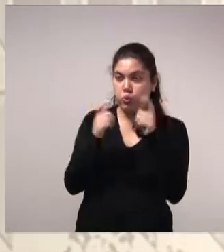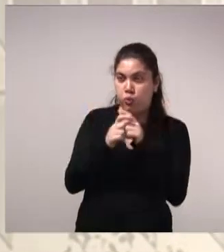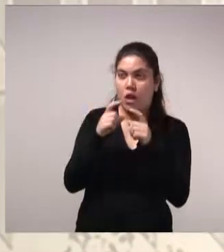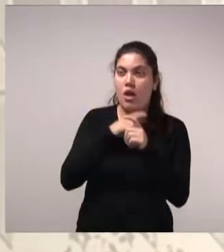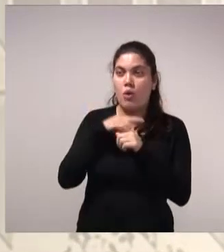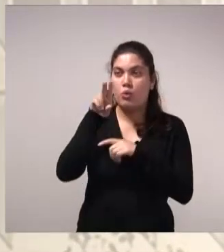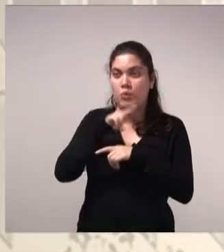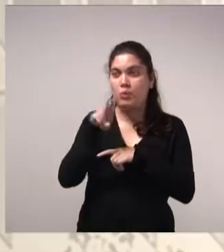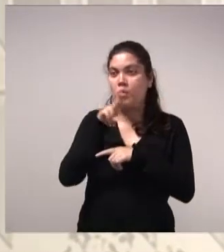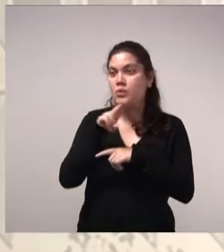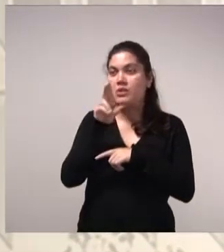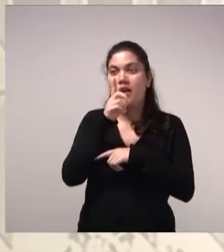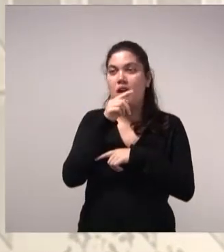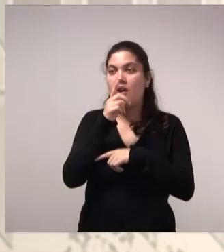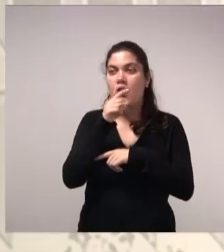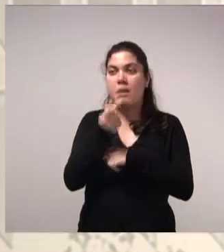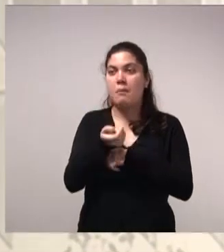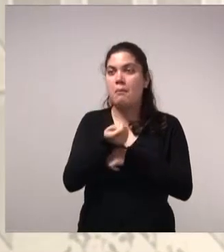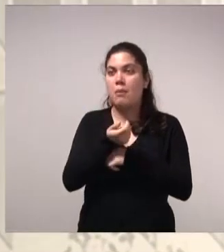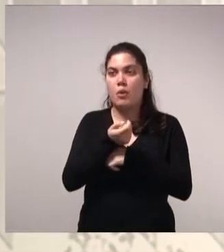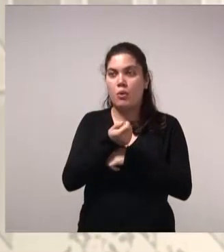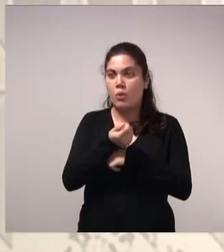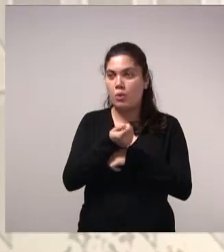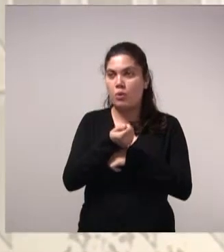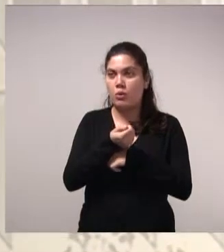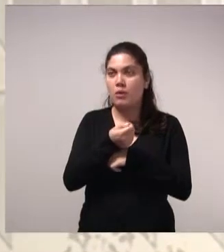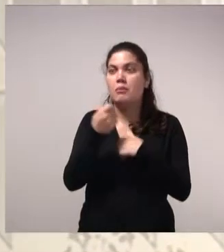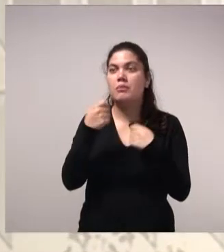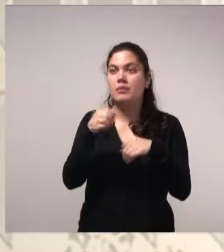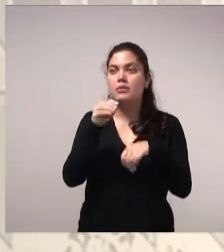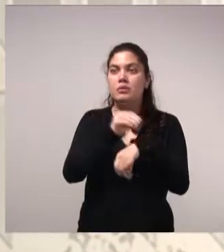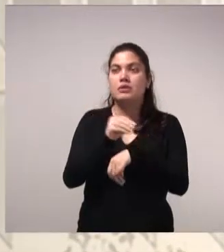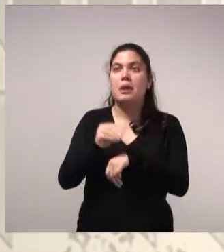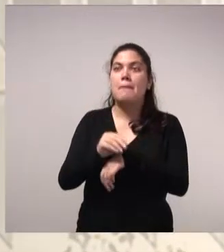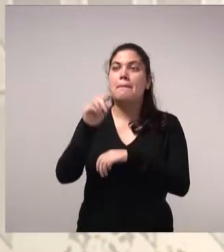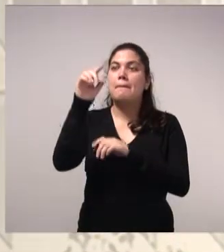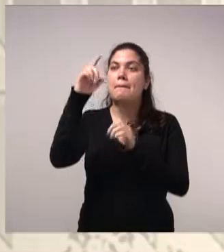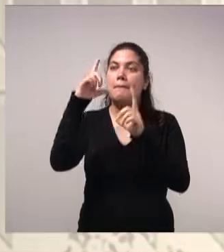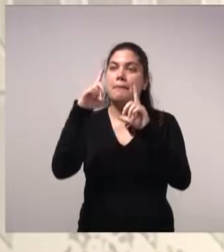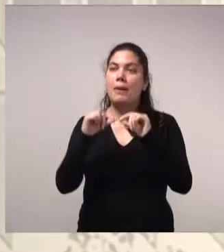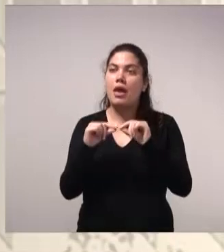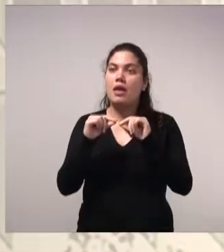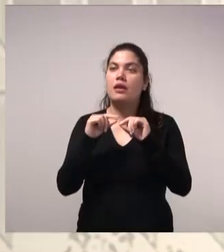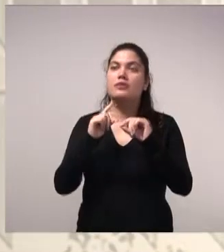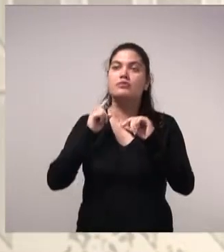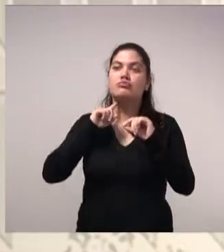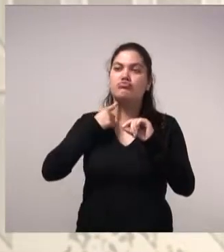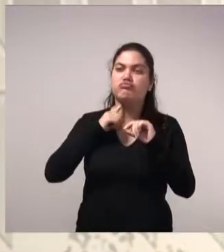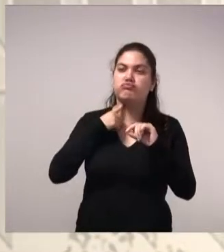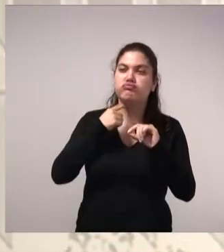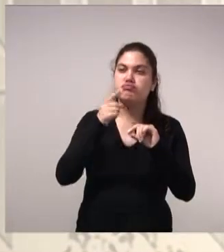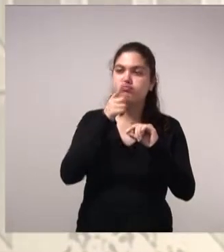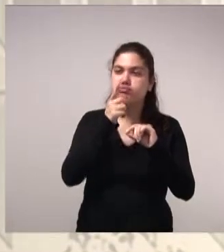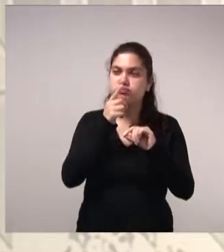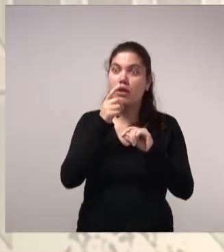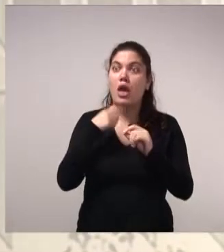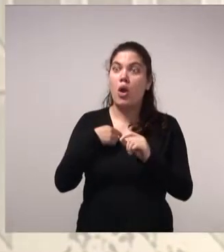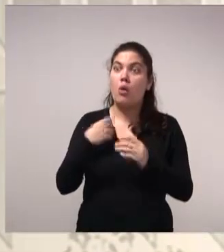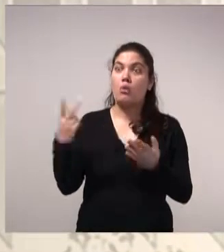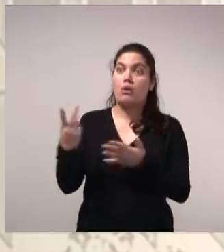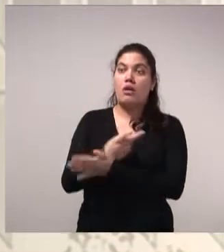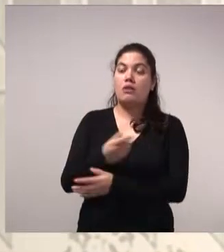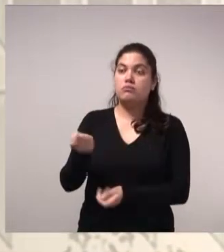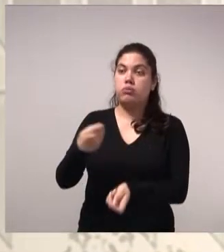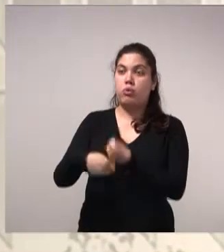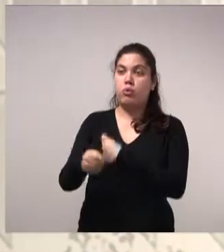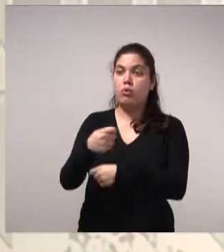água para tratar. Eu preciso tratar menos esgoto. Ou seja, de uma certa forma, estou gerando economias no meu processo